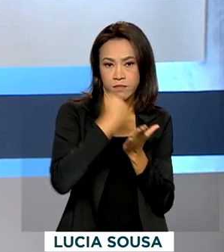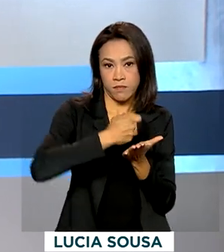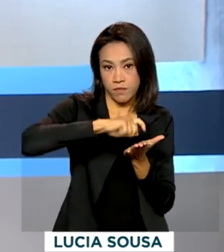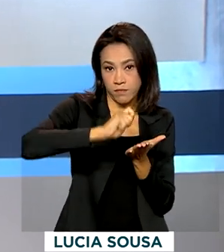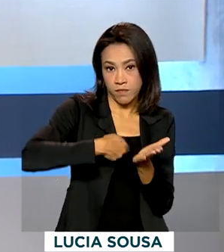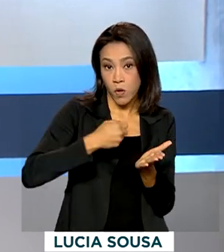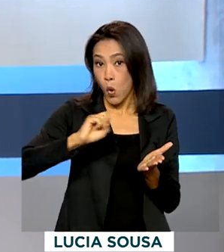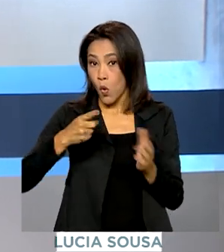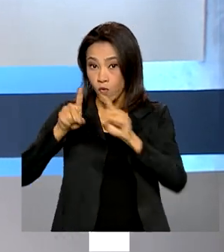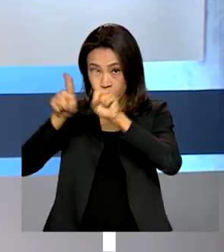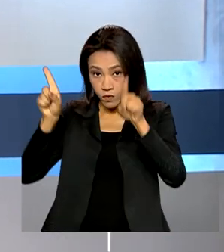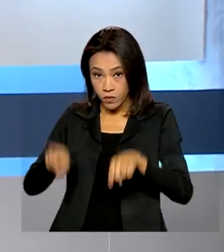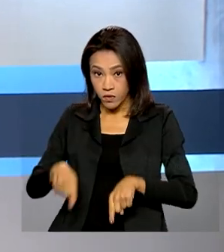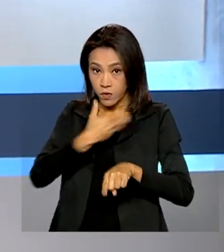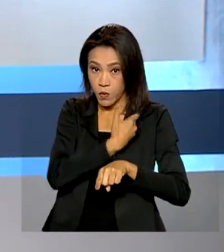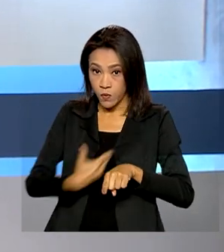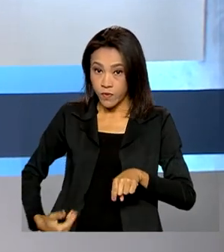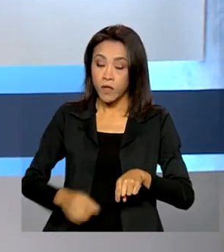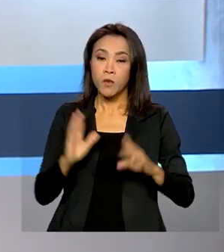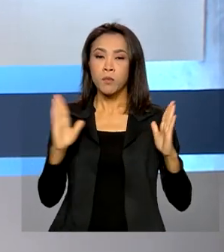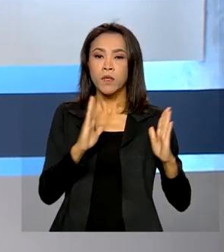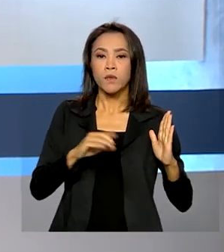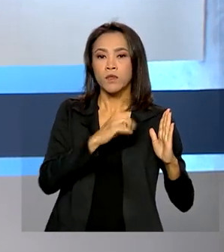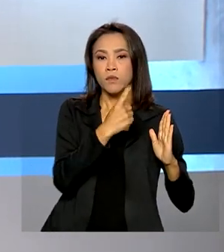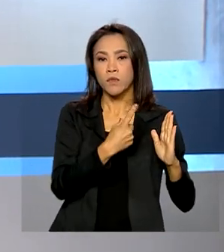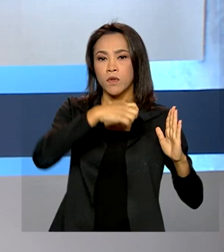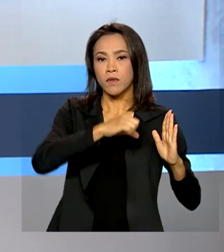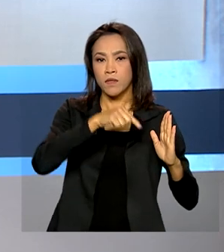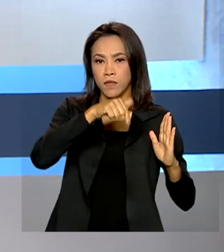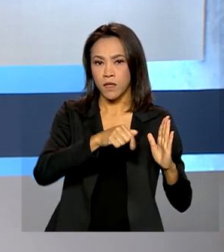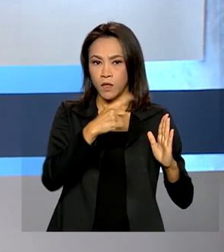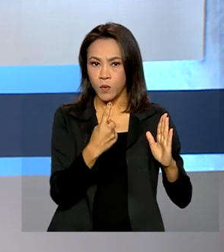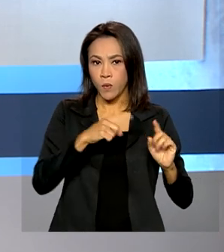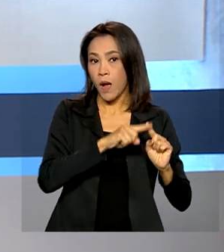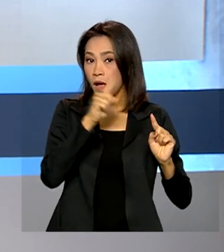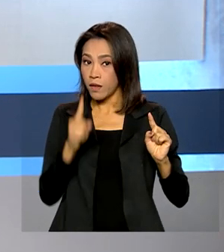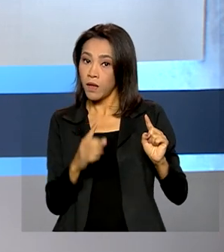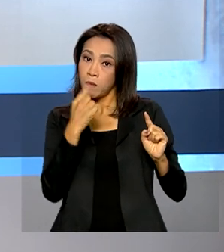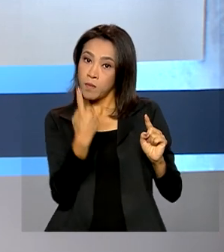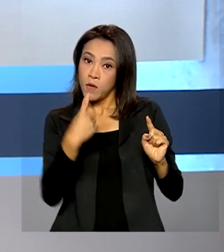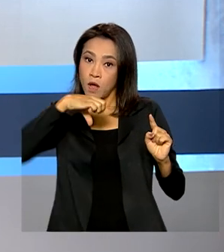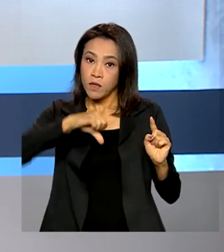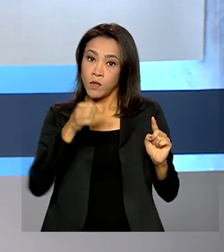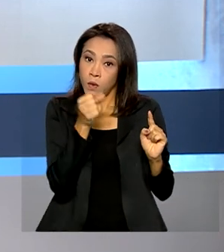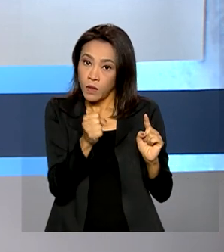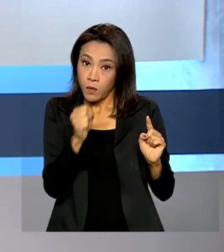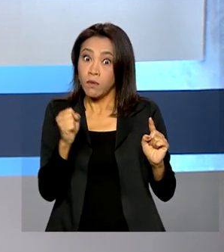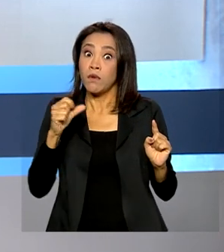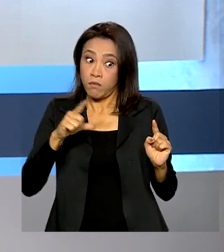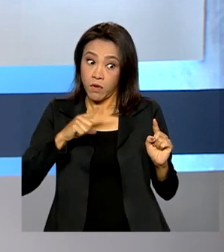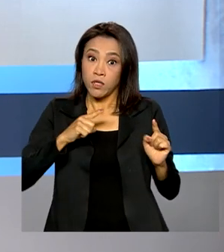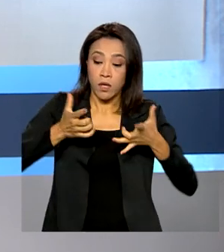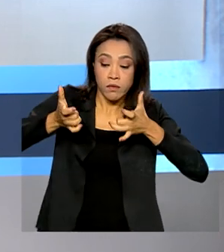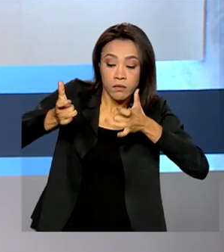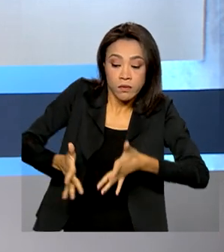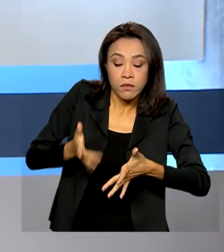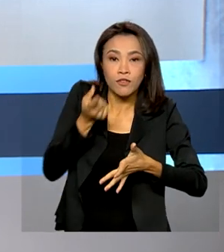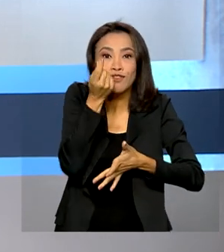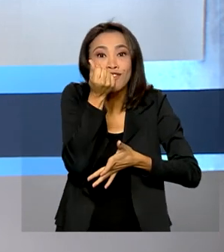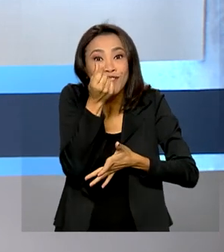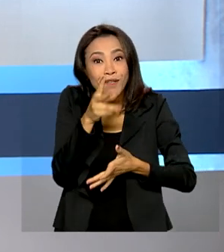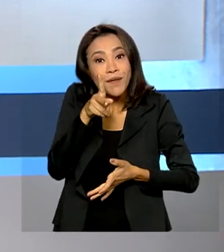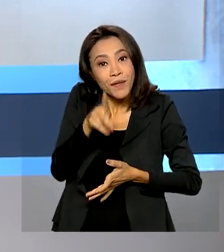público entre 1971 e 1988 ainda pode ter dinheiro no PIS-PASEP.